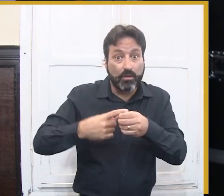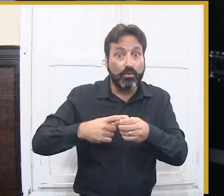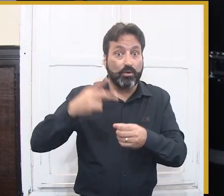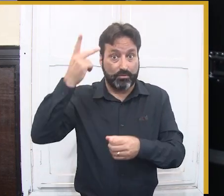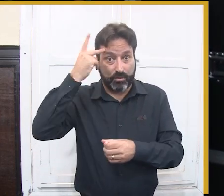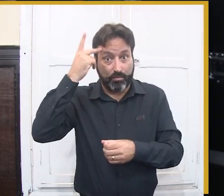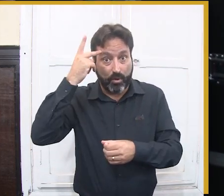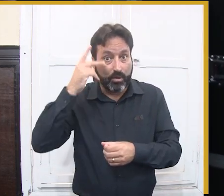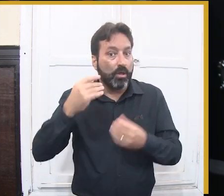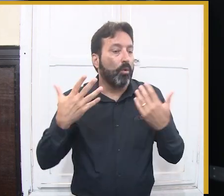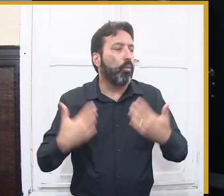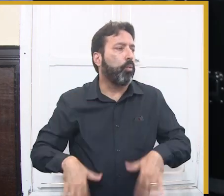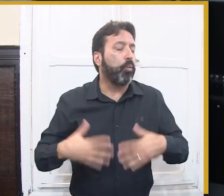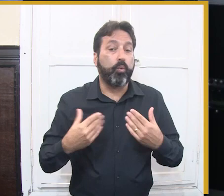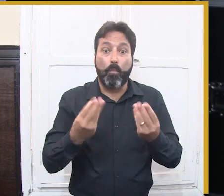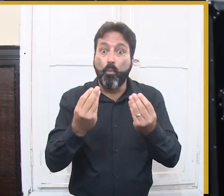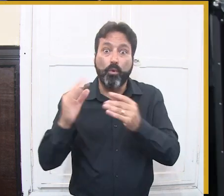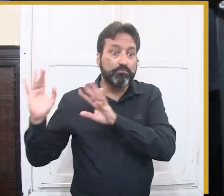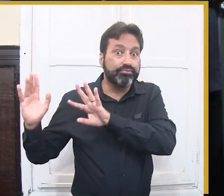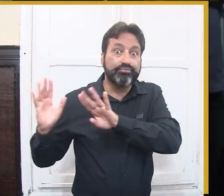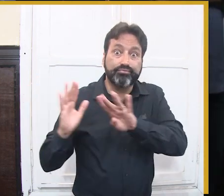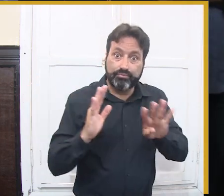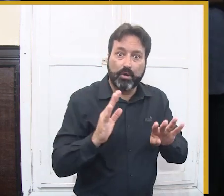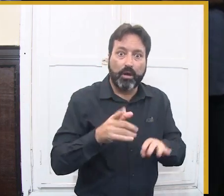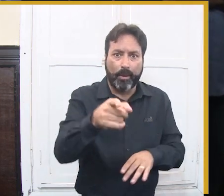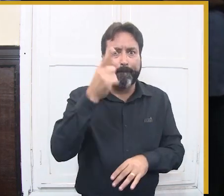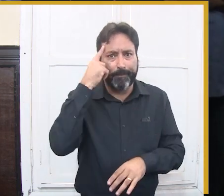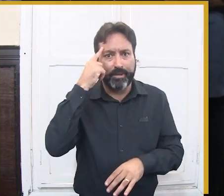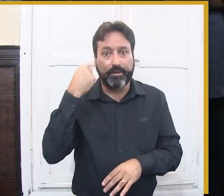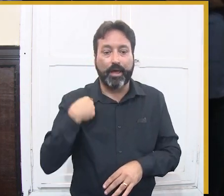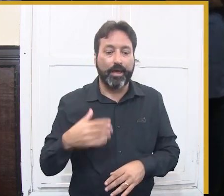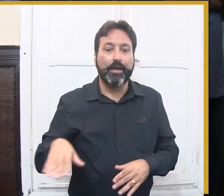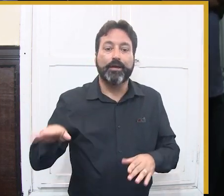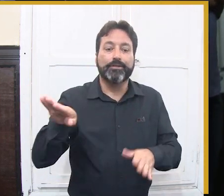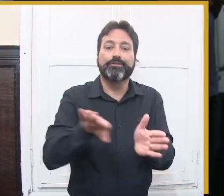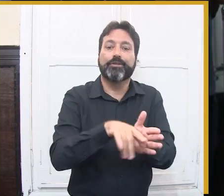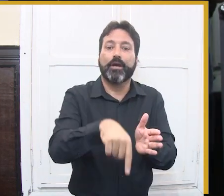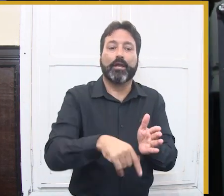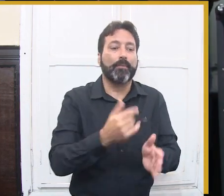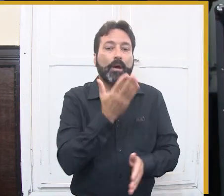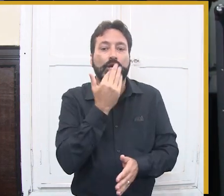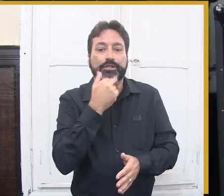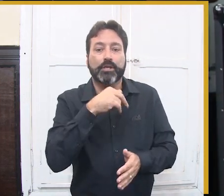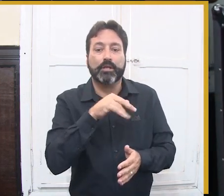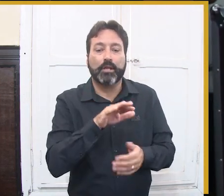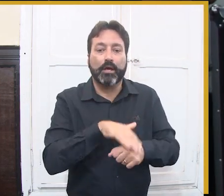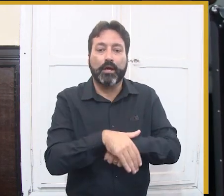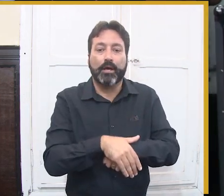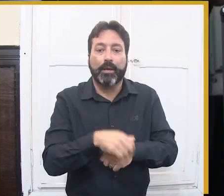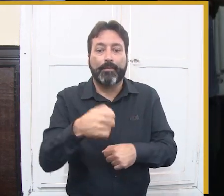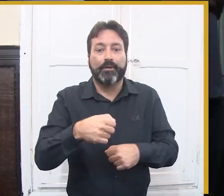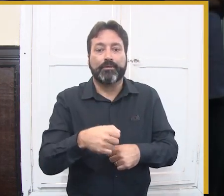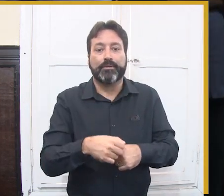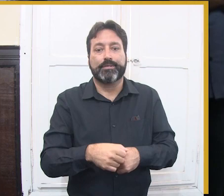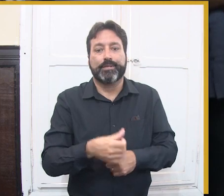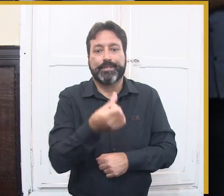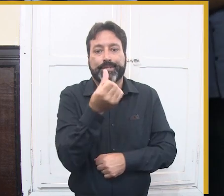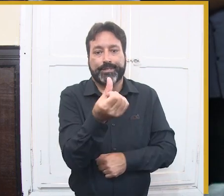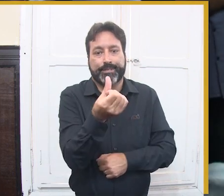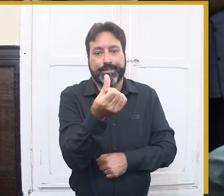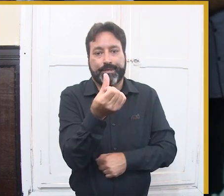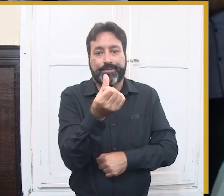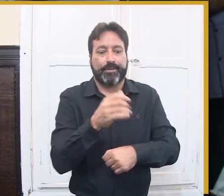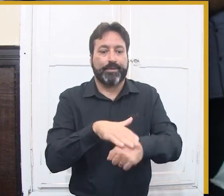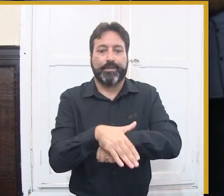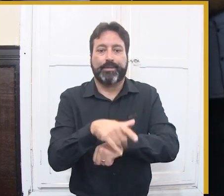principal público, um abraço doutor Valdé, o principal público de turistas que vem para a Camina Grande é o turista